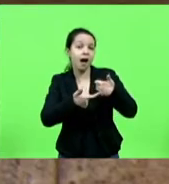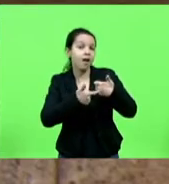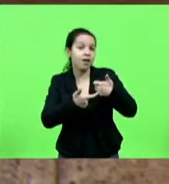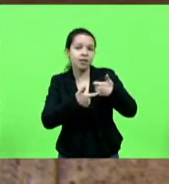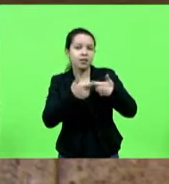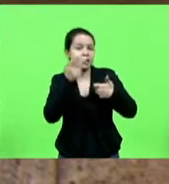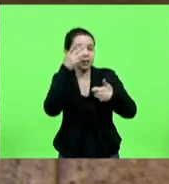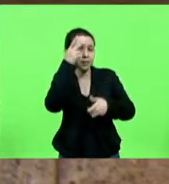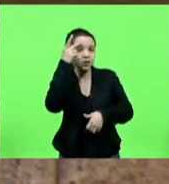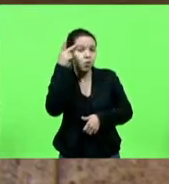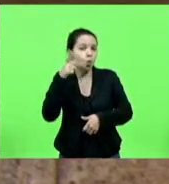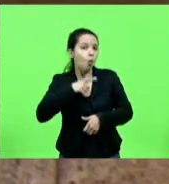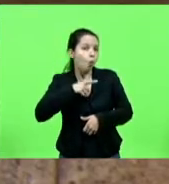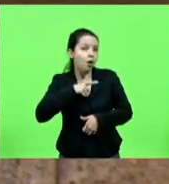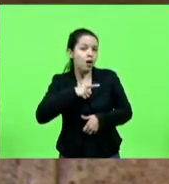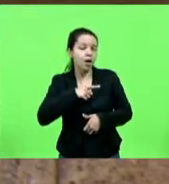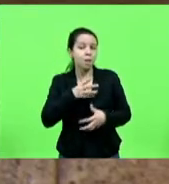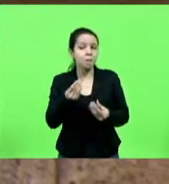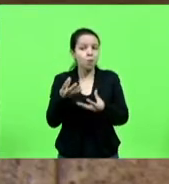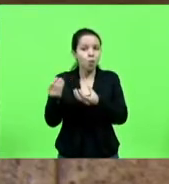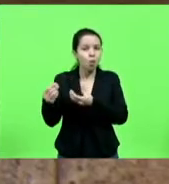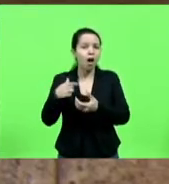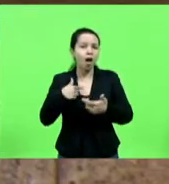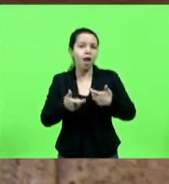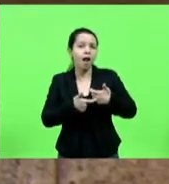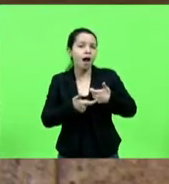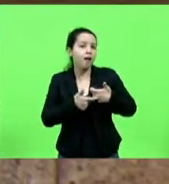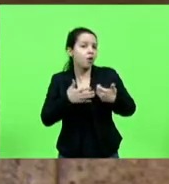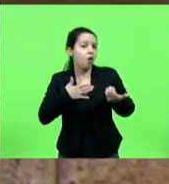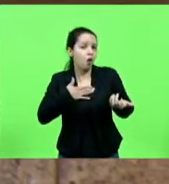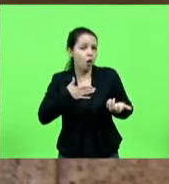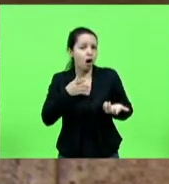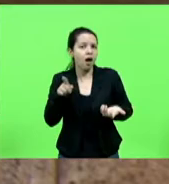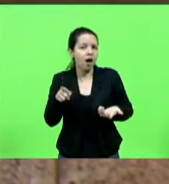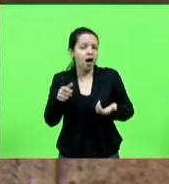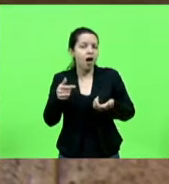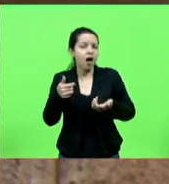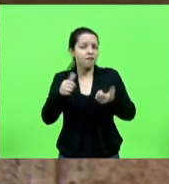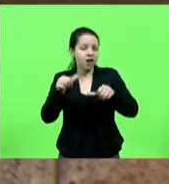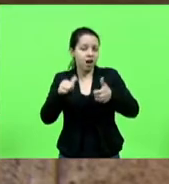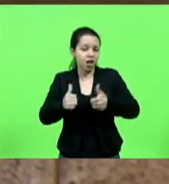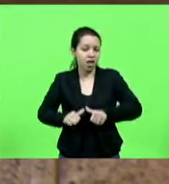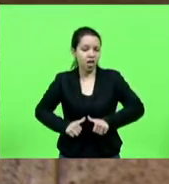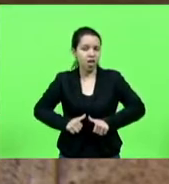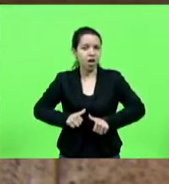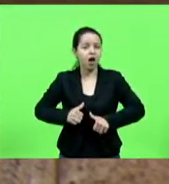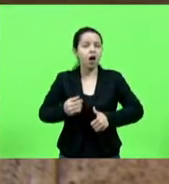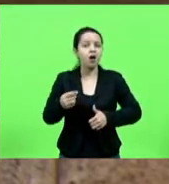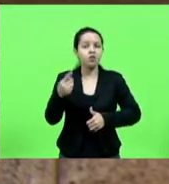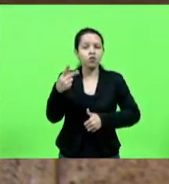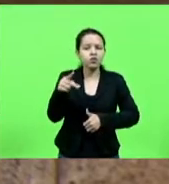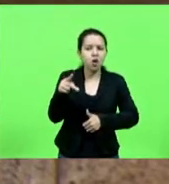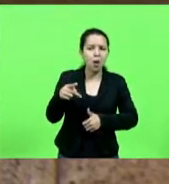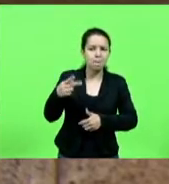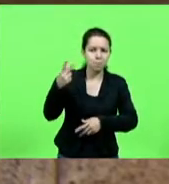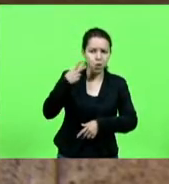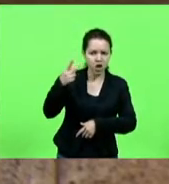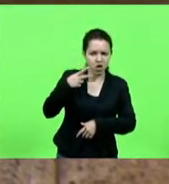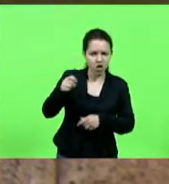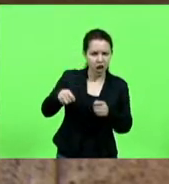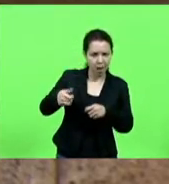deputado Alba, por like. Ele avalia a sua capacidade política por quantas curtidas ele teve, quantos comentários.